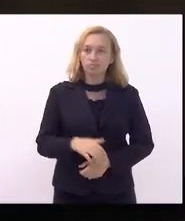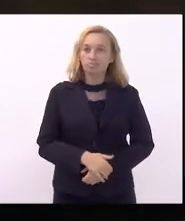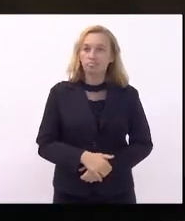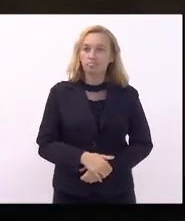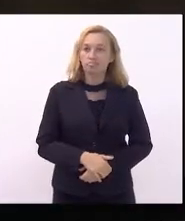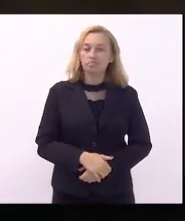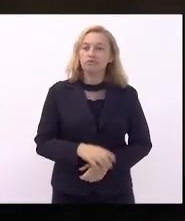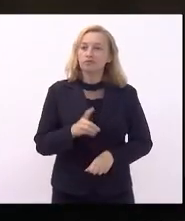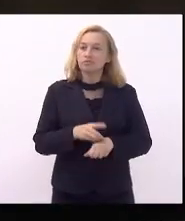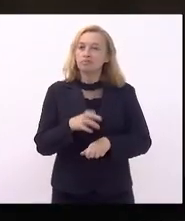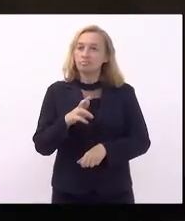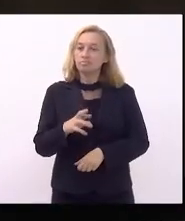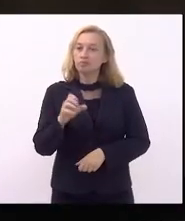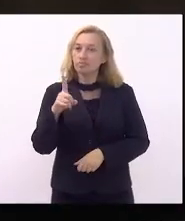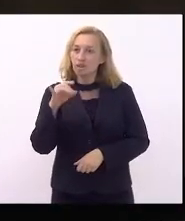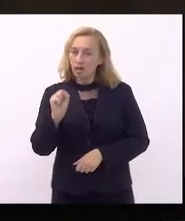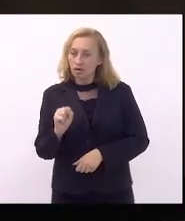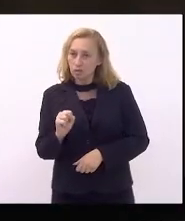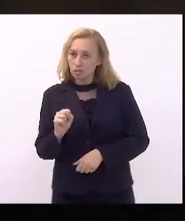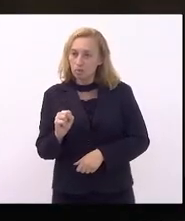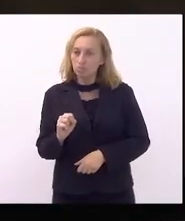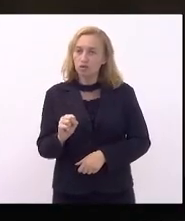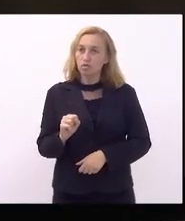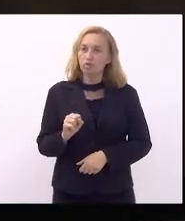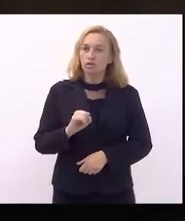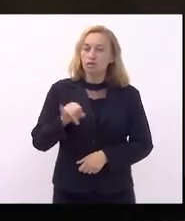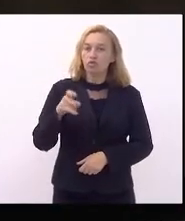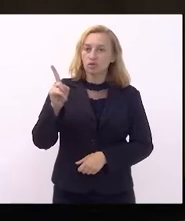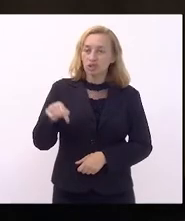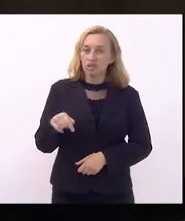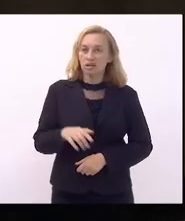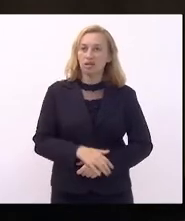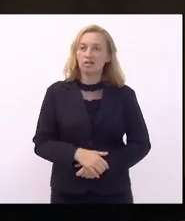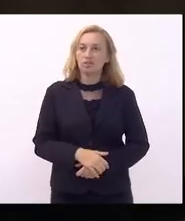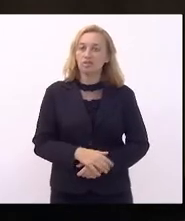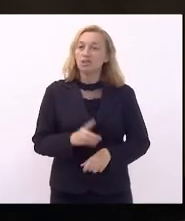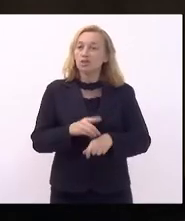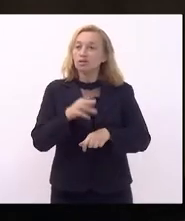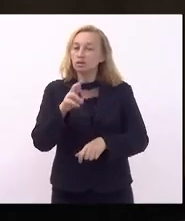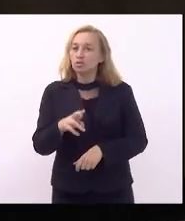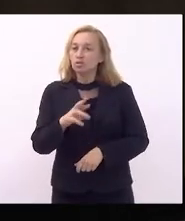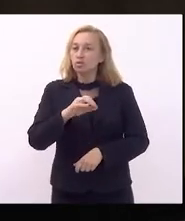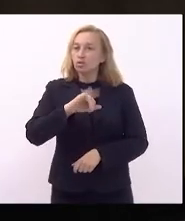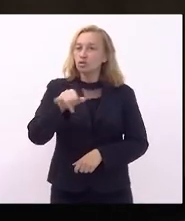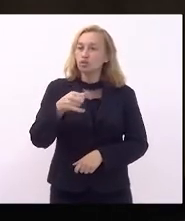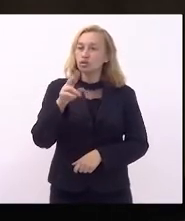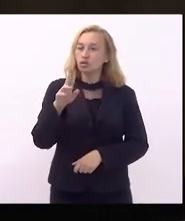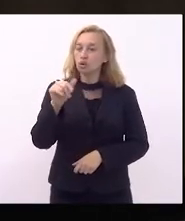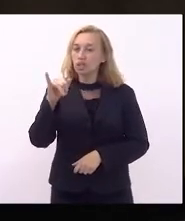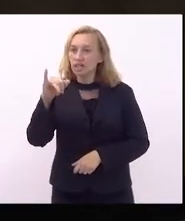doutor Glaucio José de Matos Giulianelli. O doutor Giulianelli,